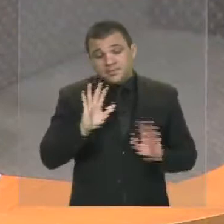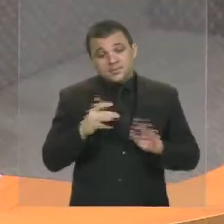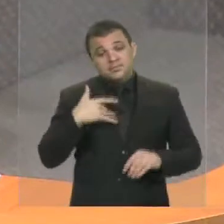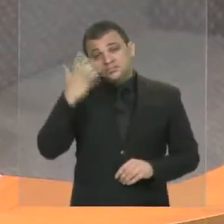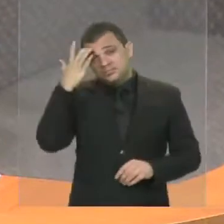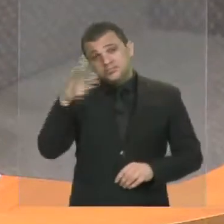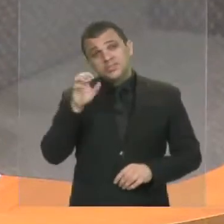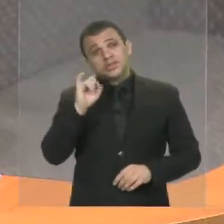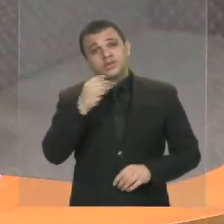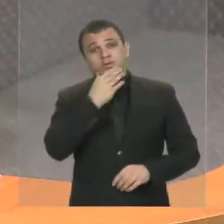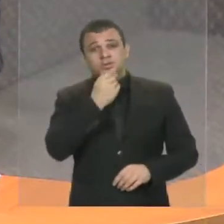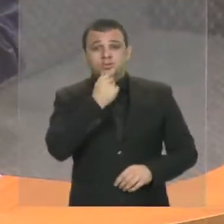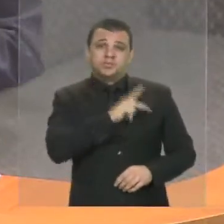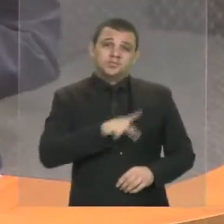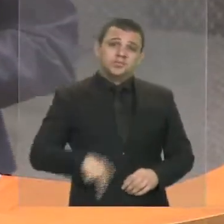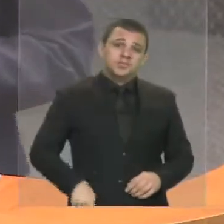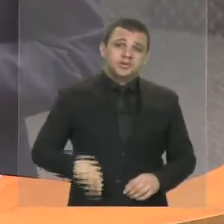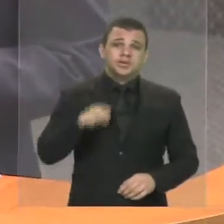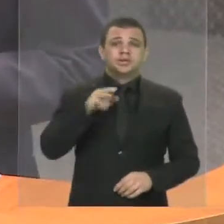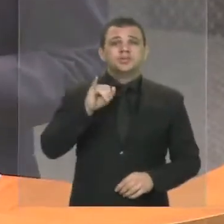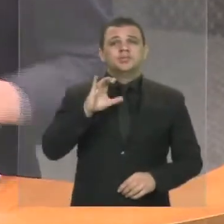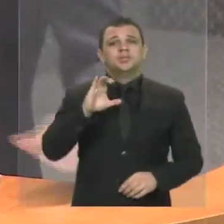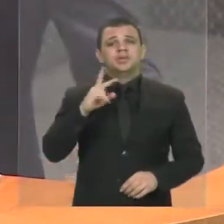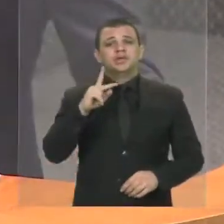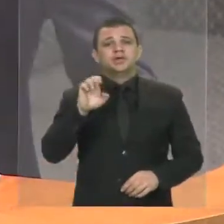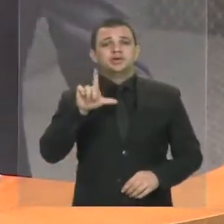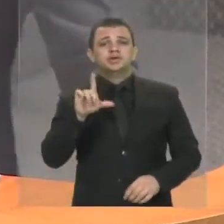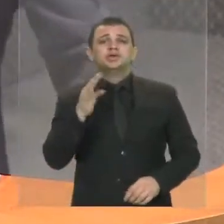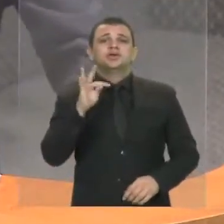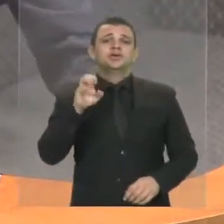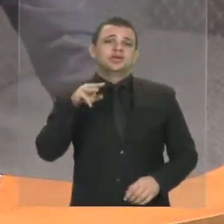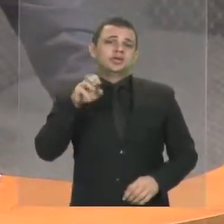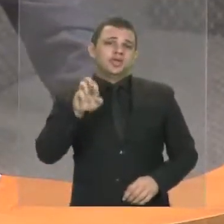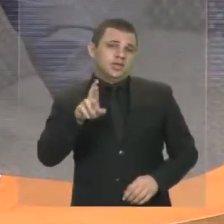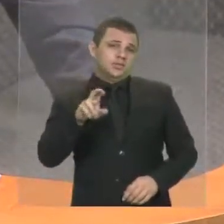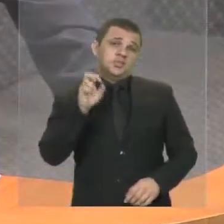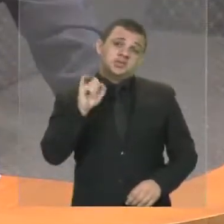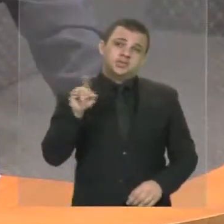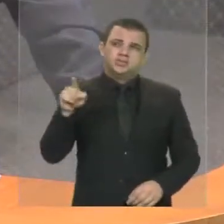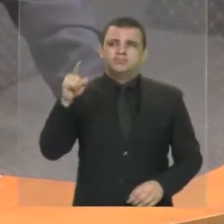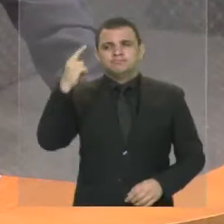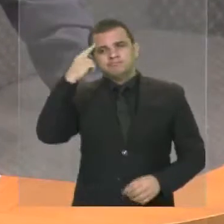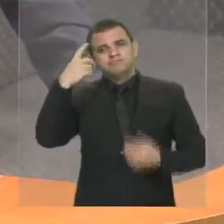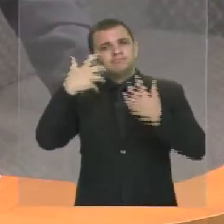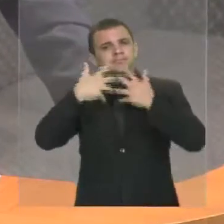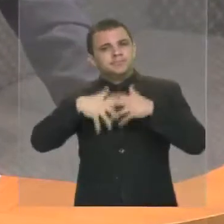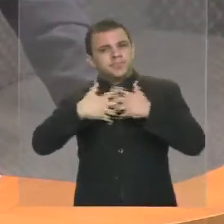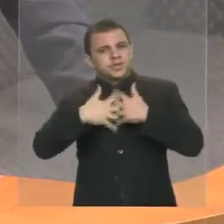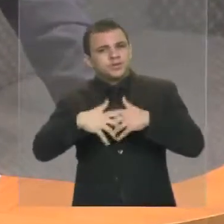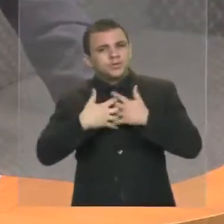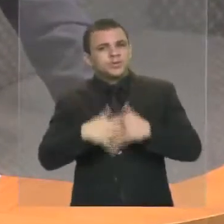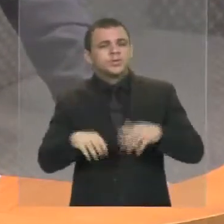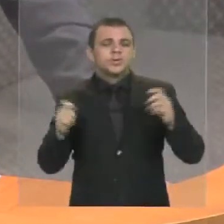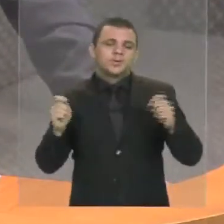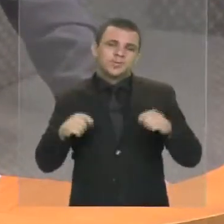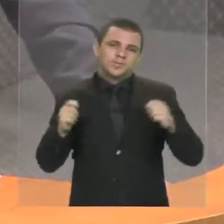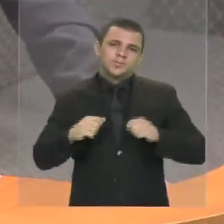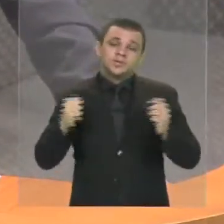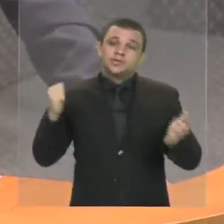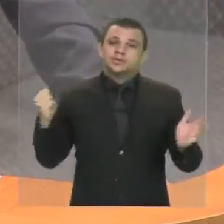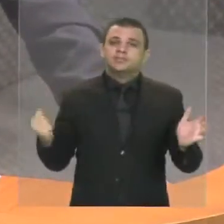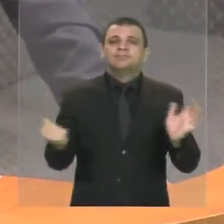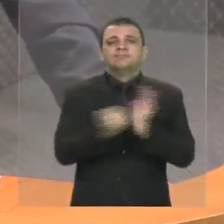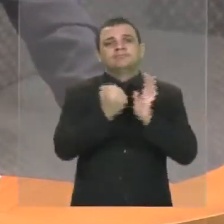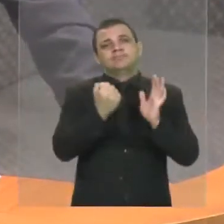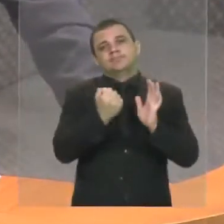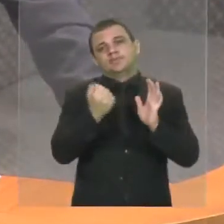presidente Michel Temer, se ele já parou para refletir sobre os impactos negativos sobre